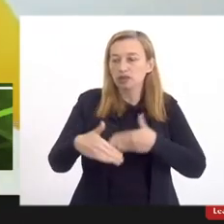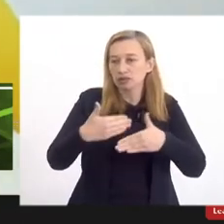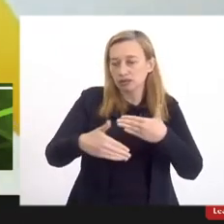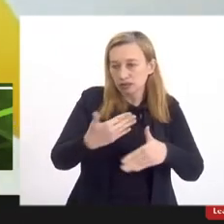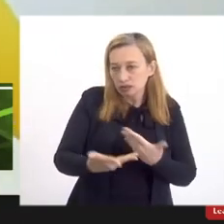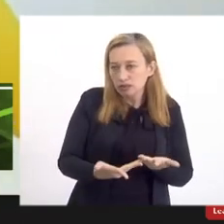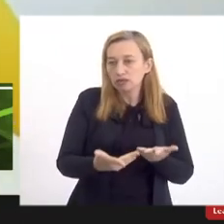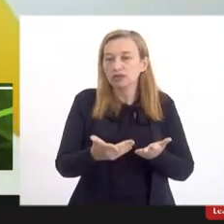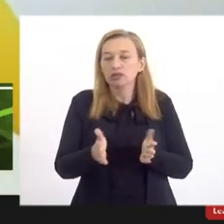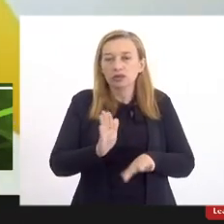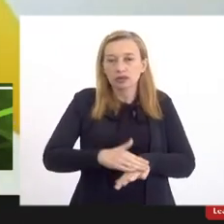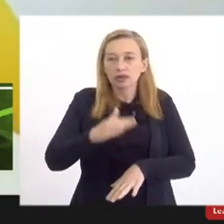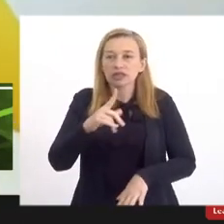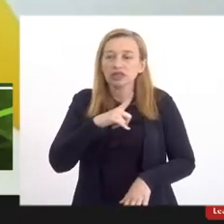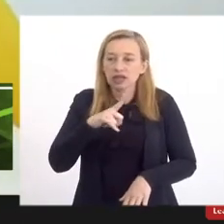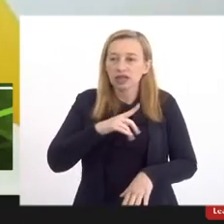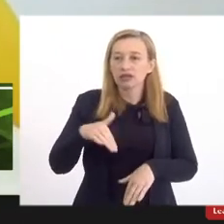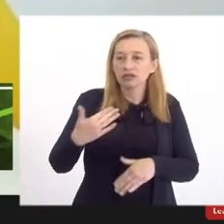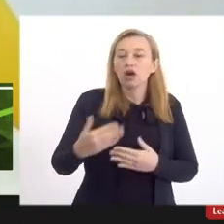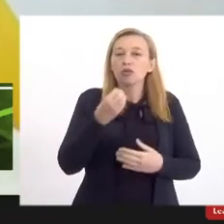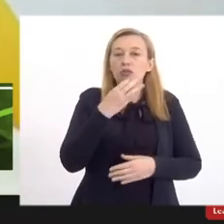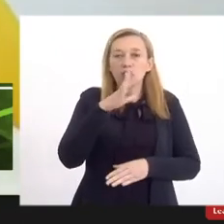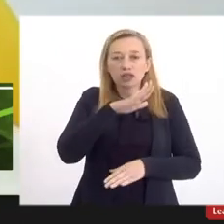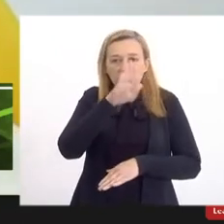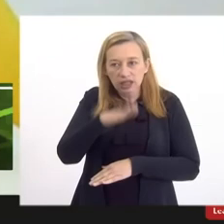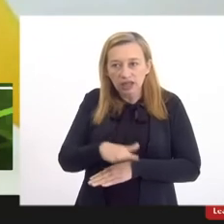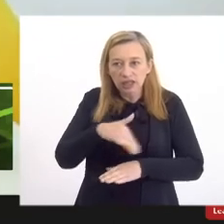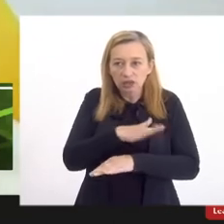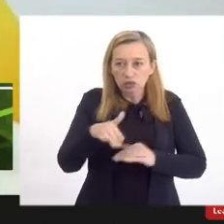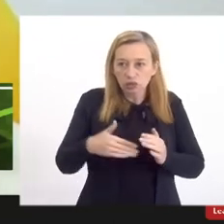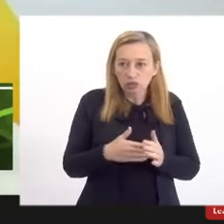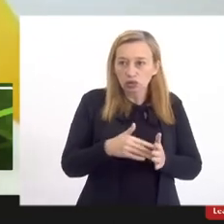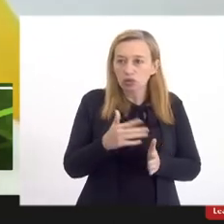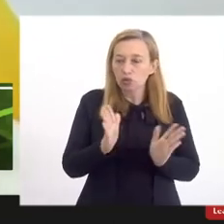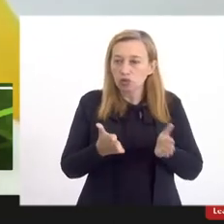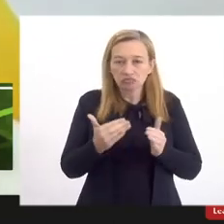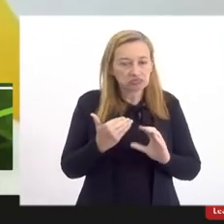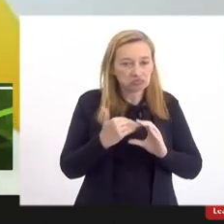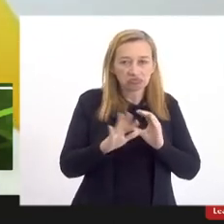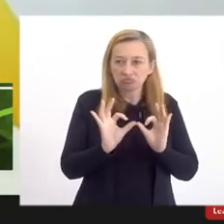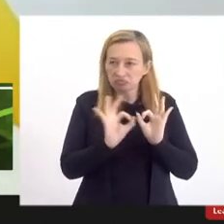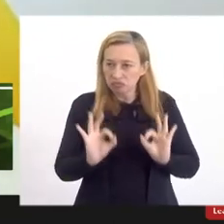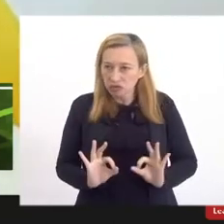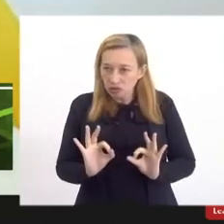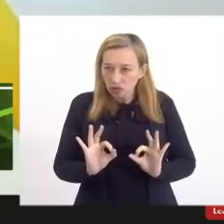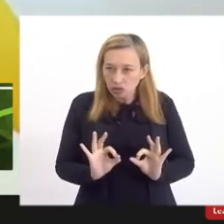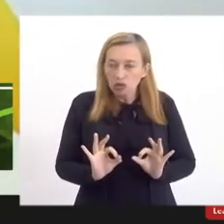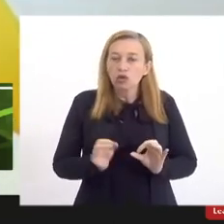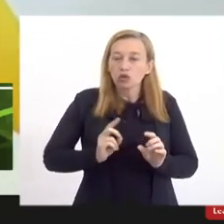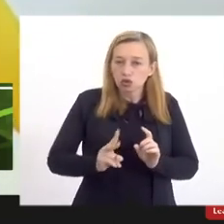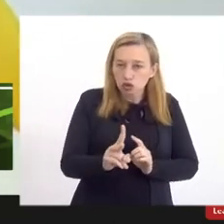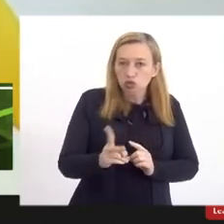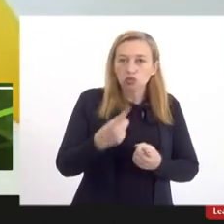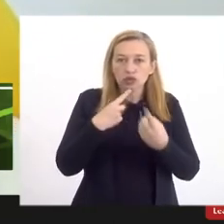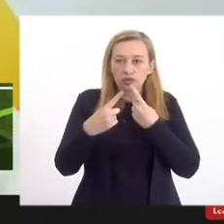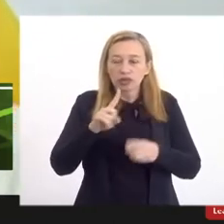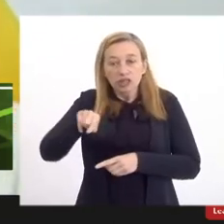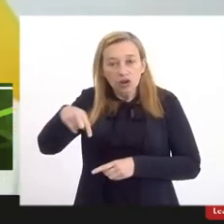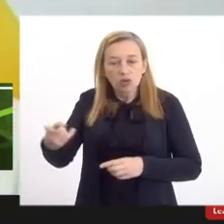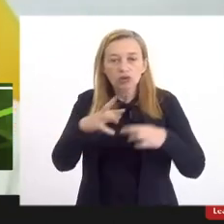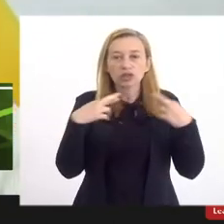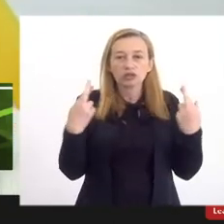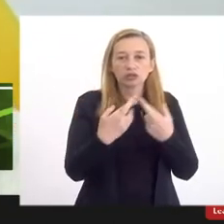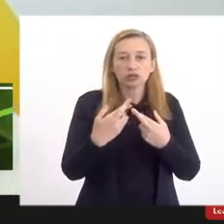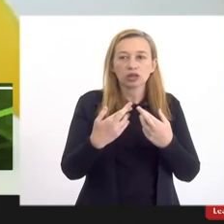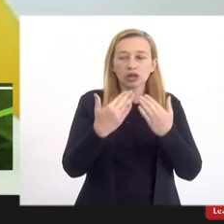daqui para frente então boa tarde a todas e todos hoje não tem nenhum encaminhamento específico o nosso debate continua até a próxima audiência